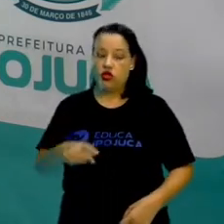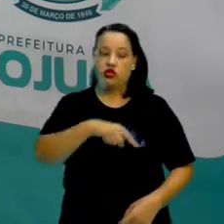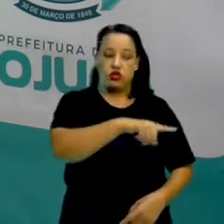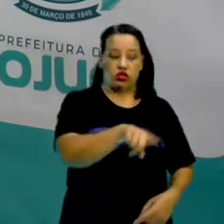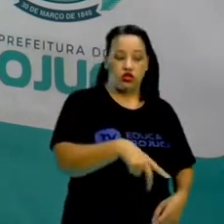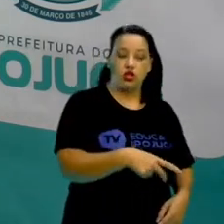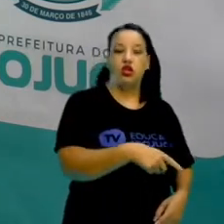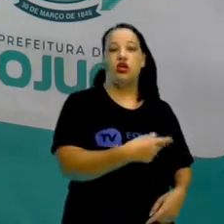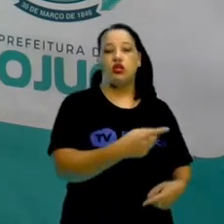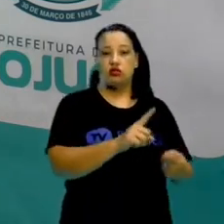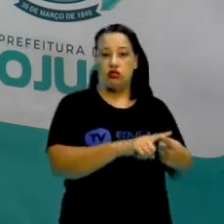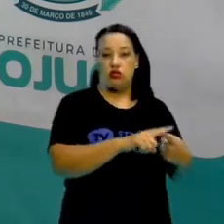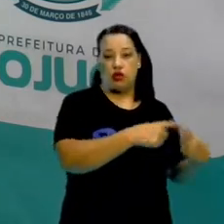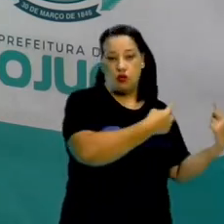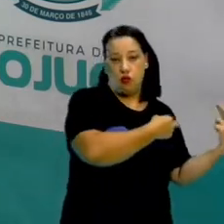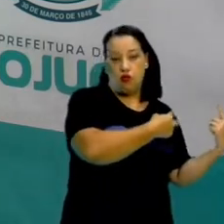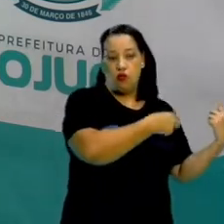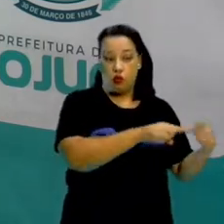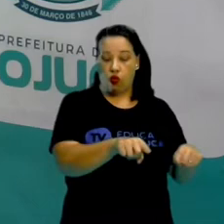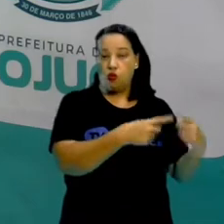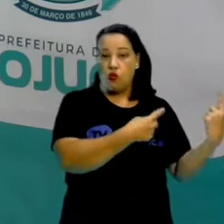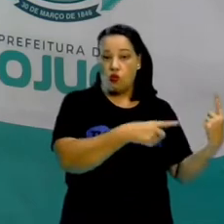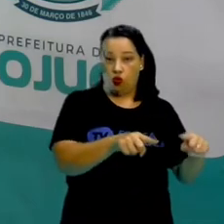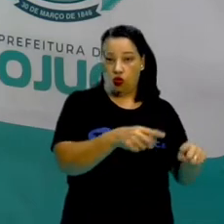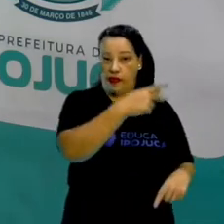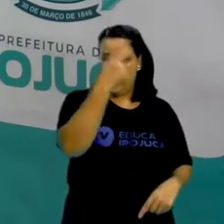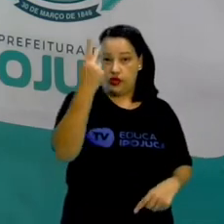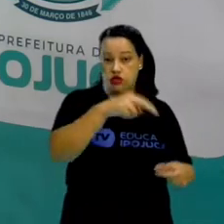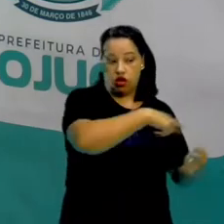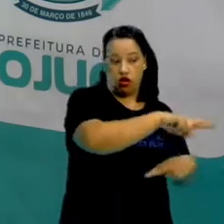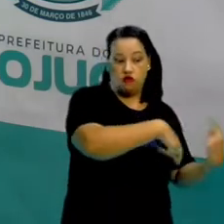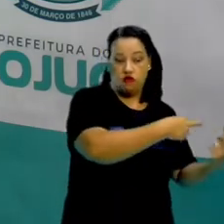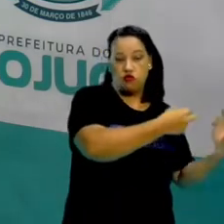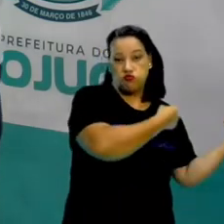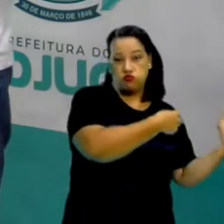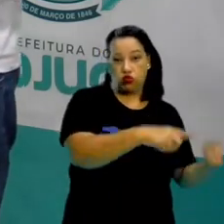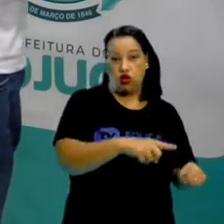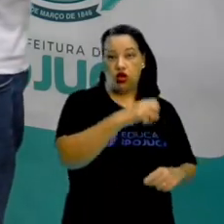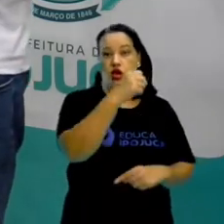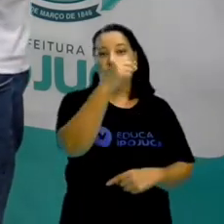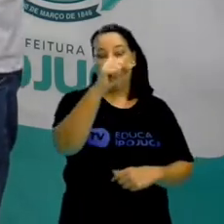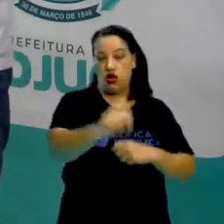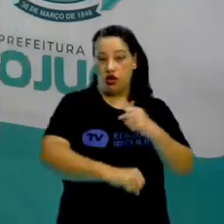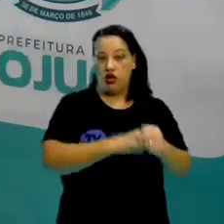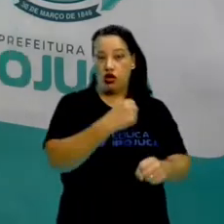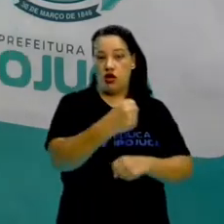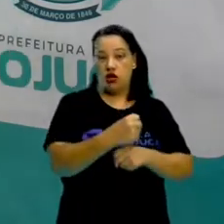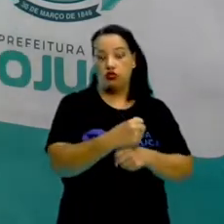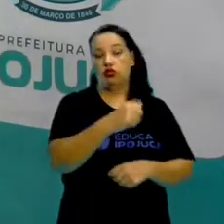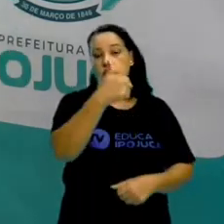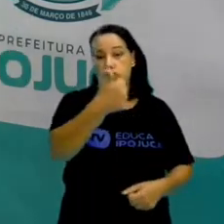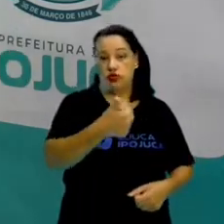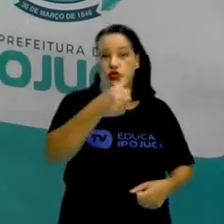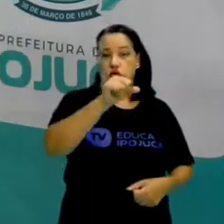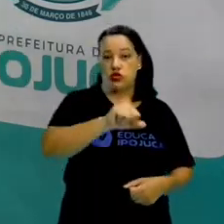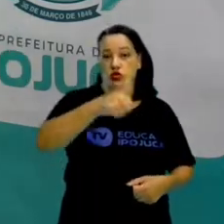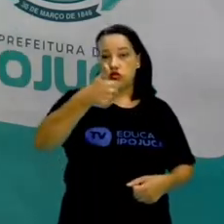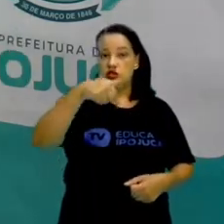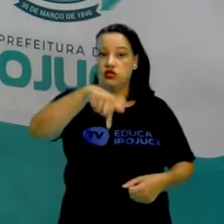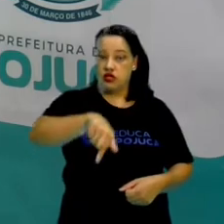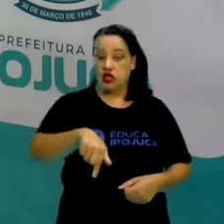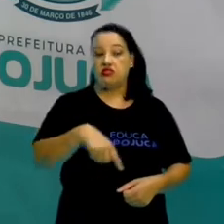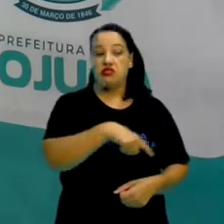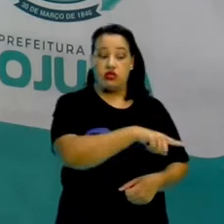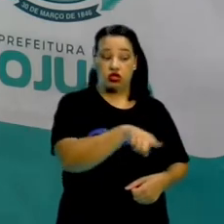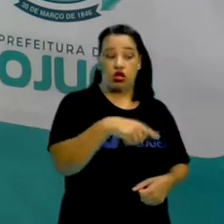os revolucionários da Revolução Pernambucana de 1817. Então Ipojuca é marcado por esses